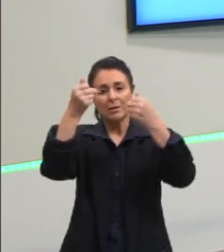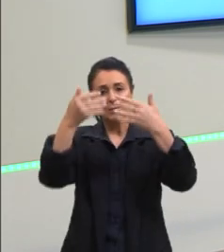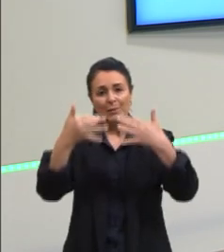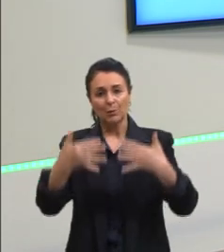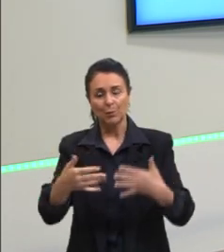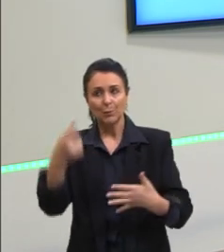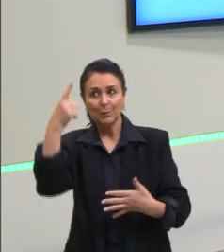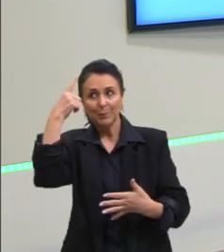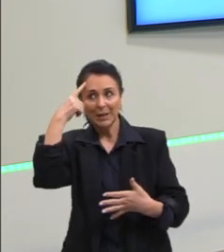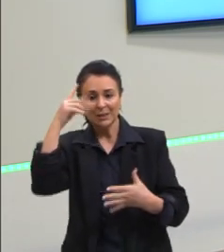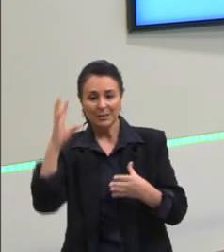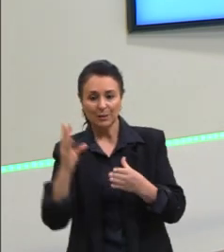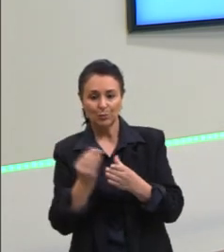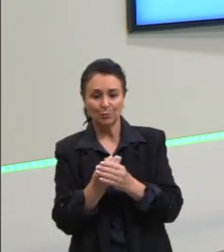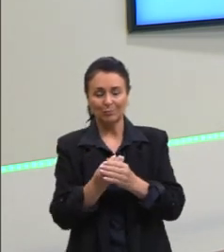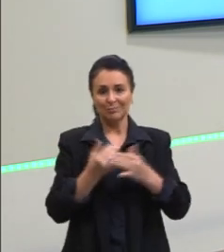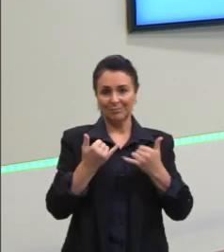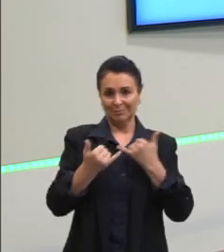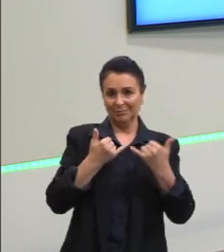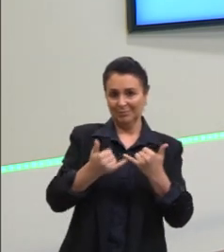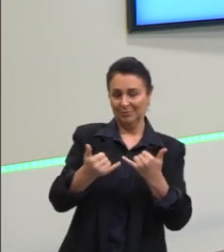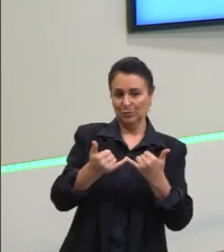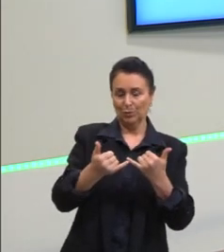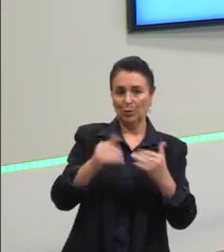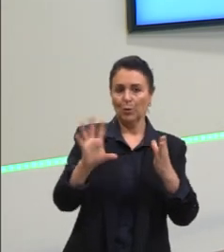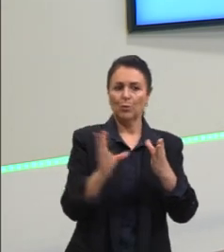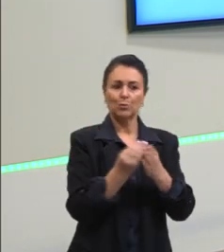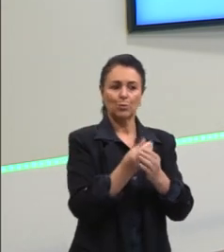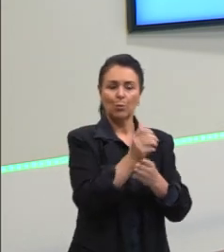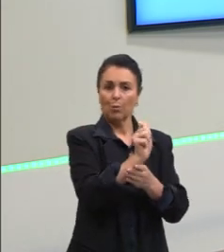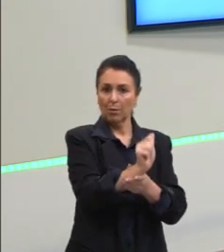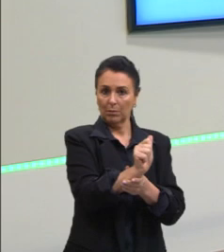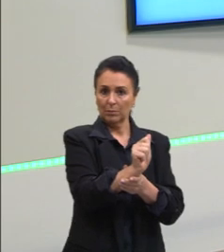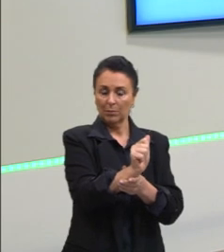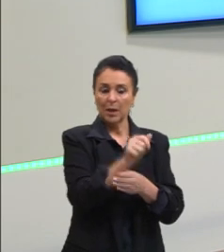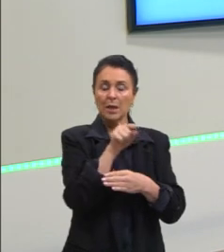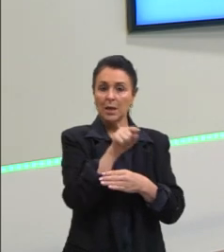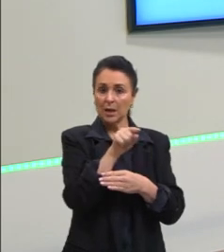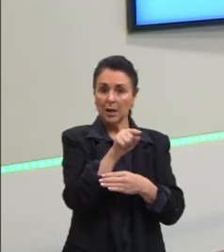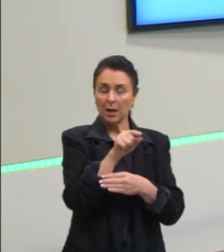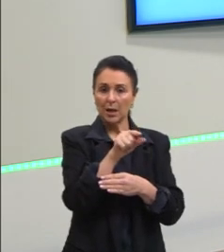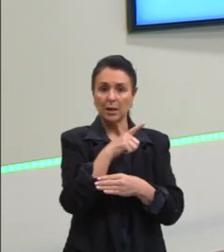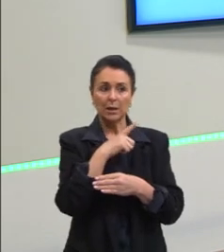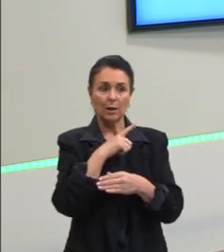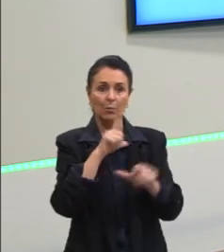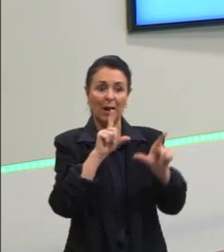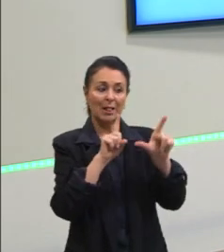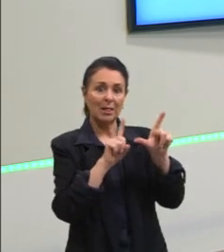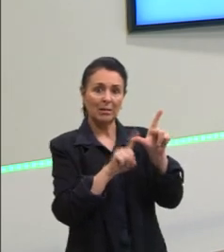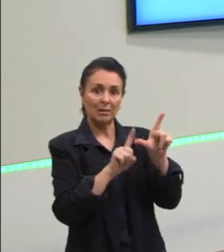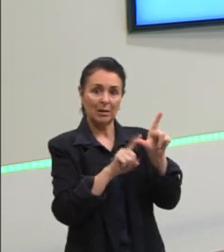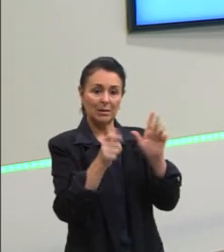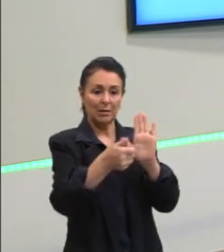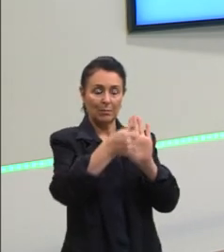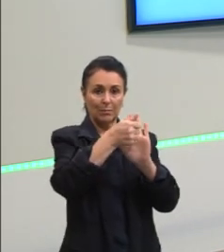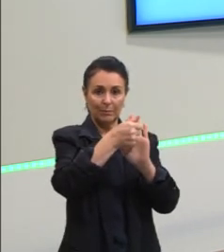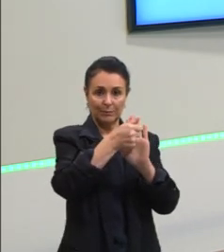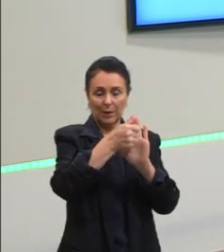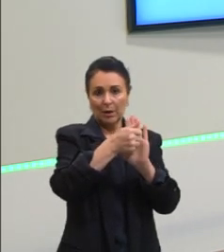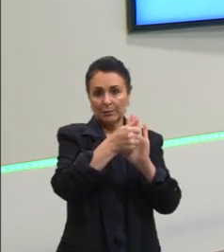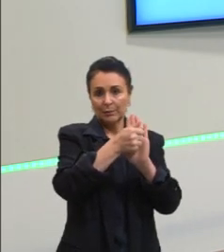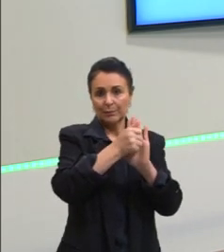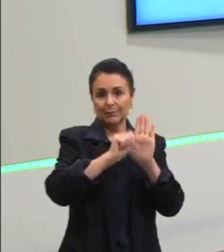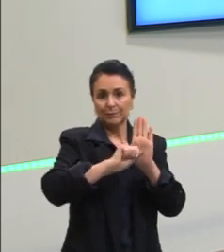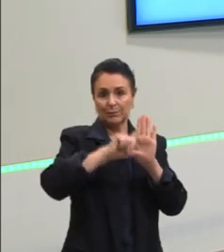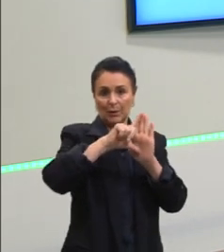conjunto, por exemplo, conjunto A, esse conjunto A é uma letra maiúscula. Conjunto P, conjunto J,